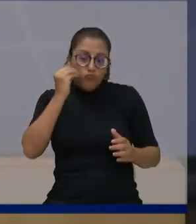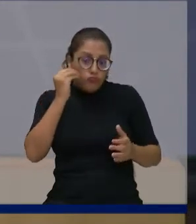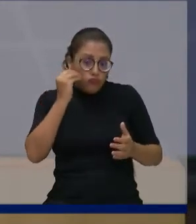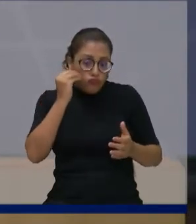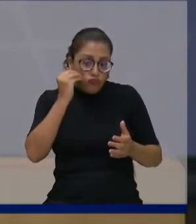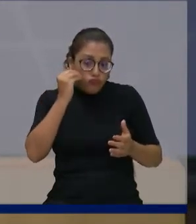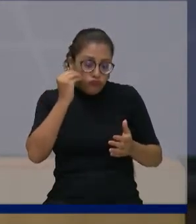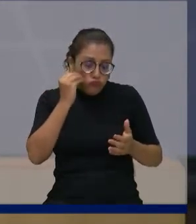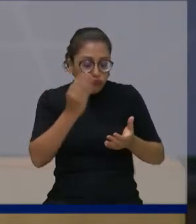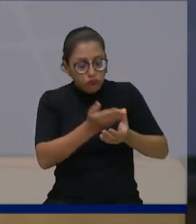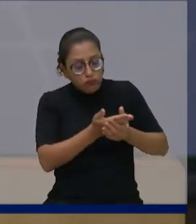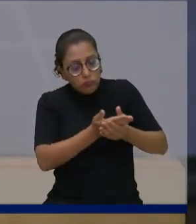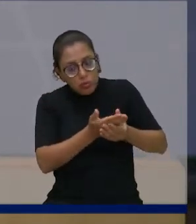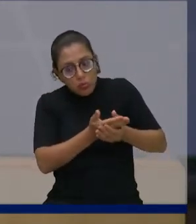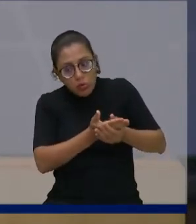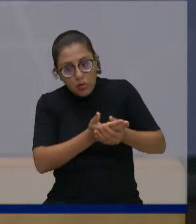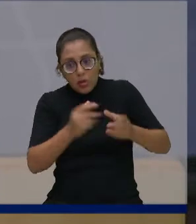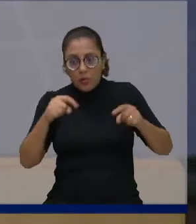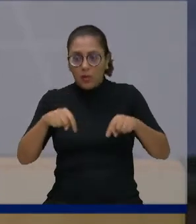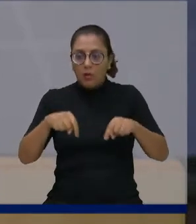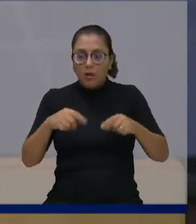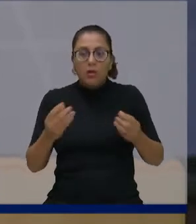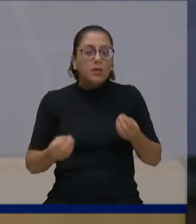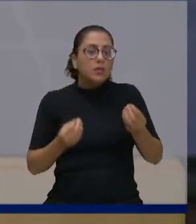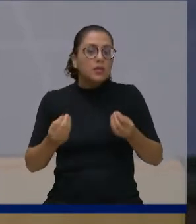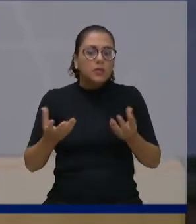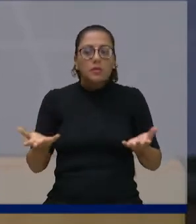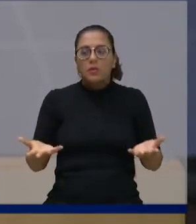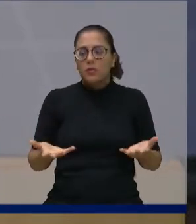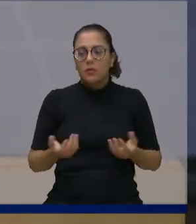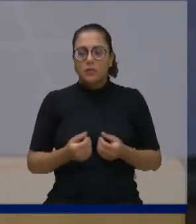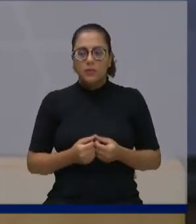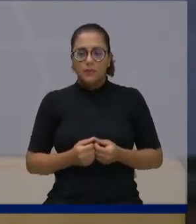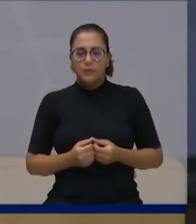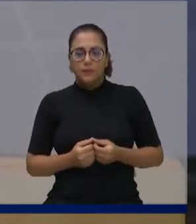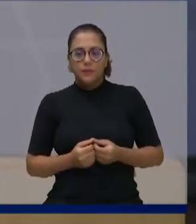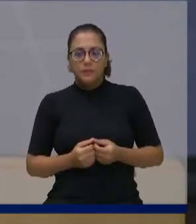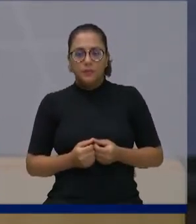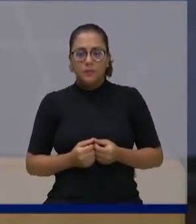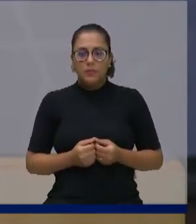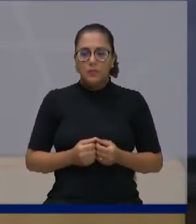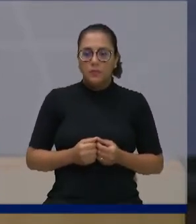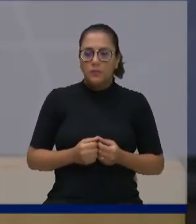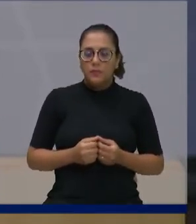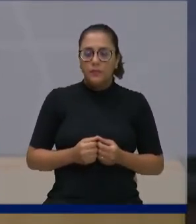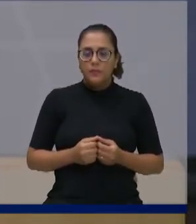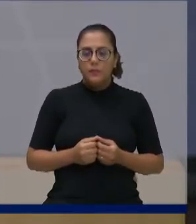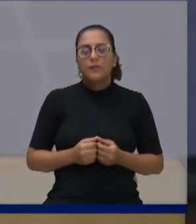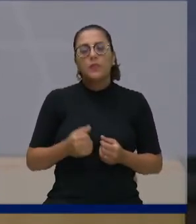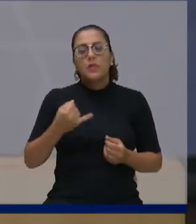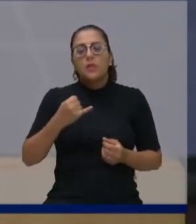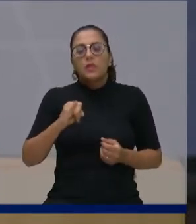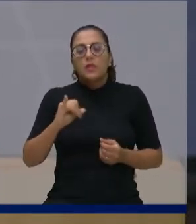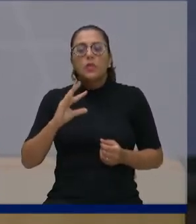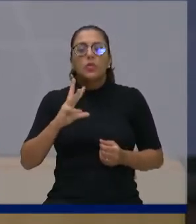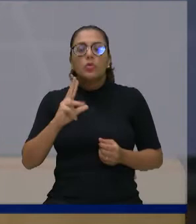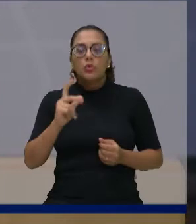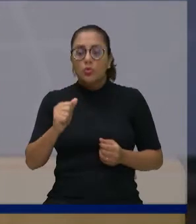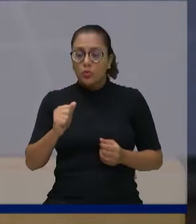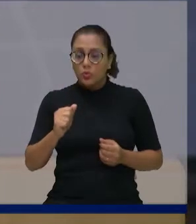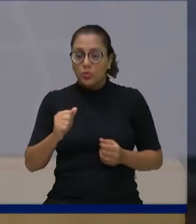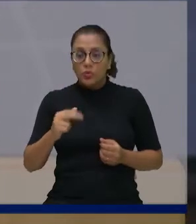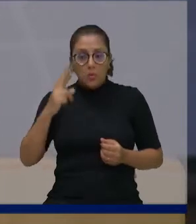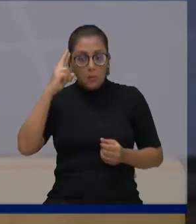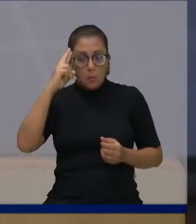uma das coisas que são postas aqui? Já que tudo vem através do líder do